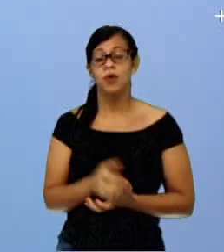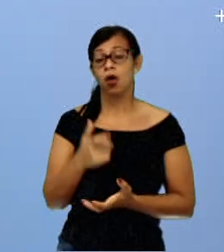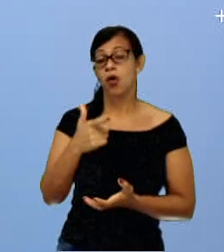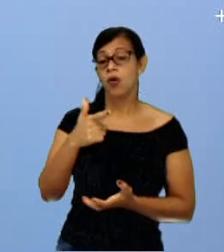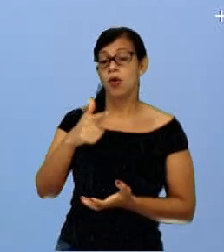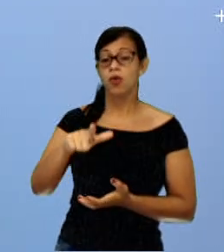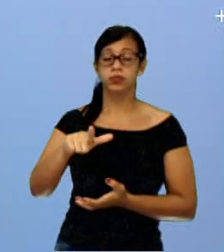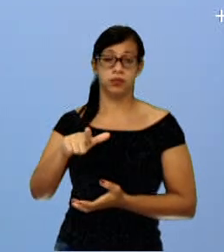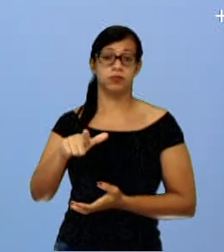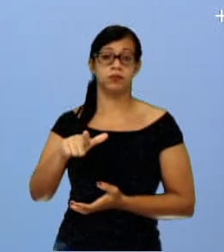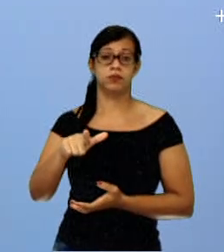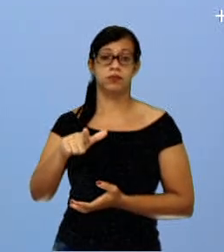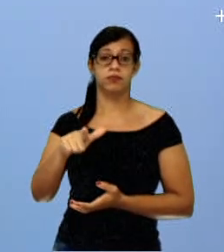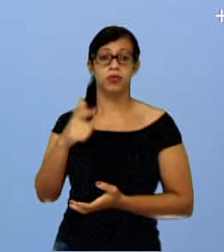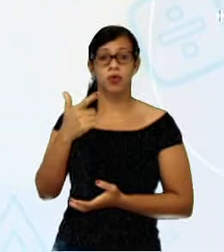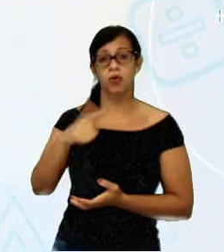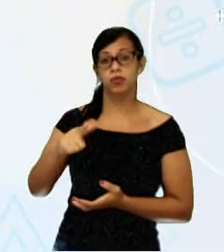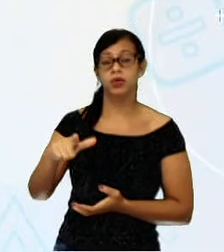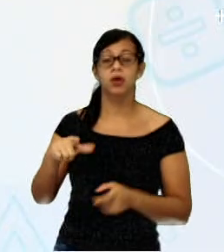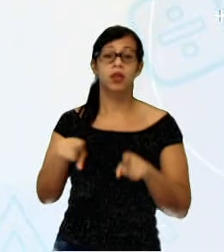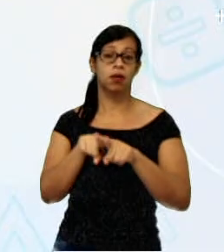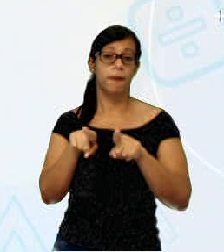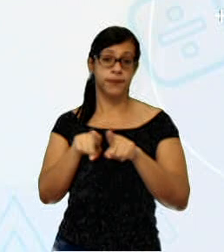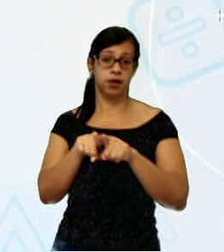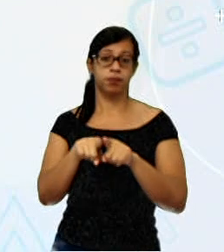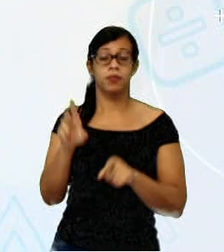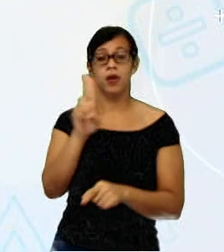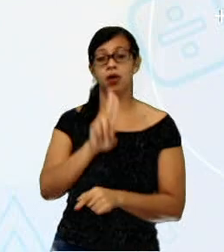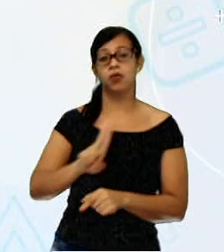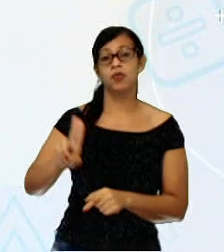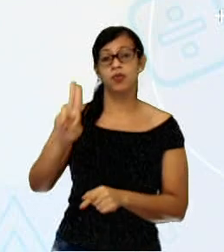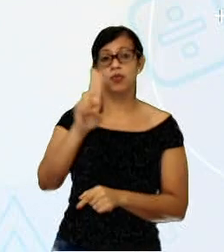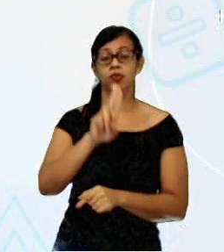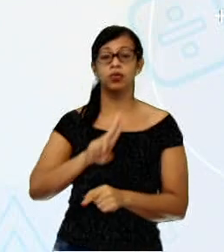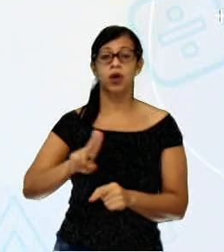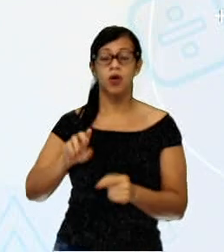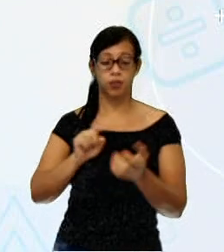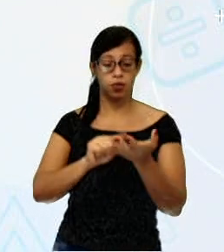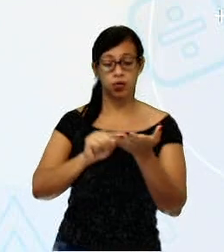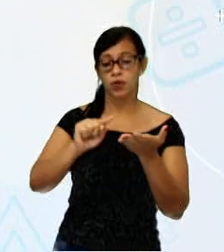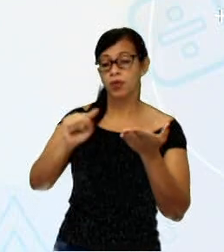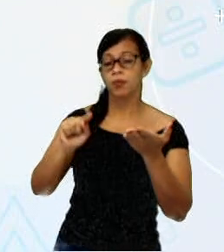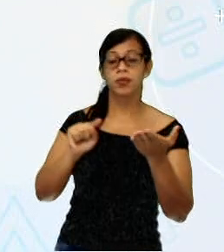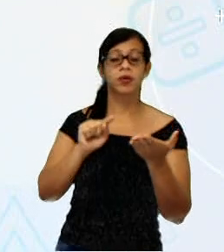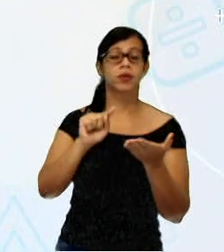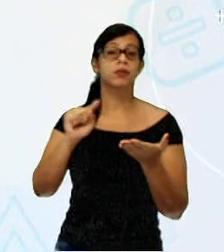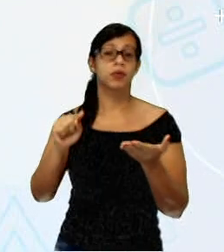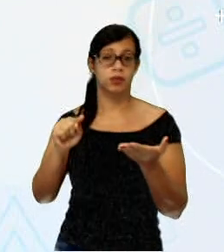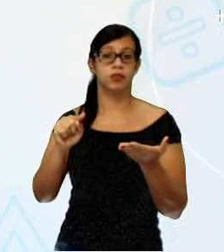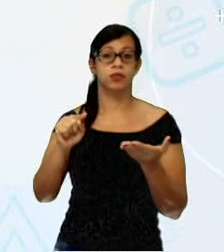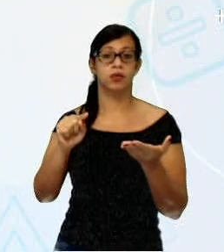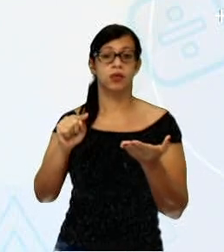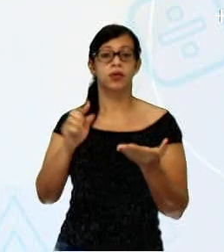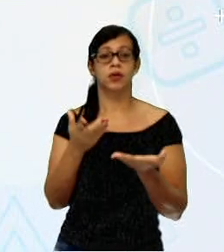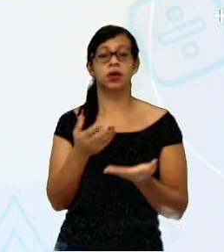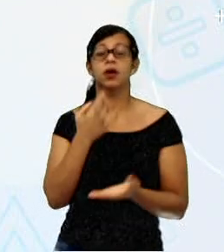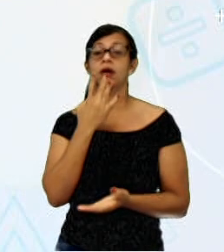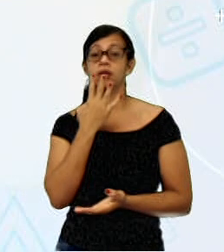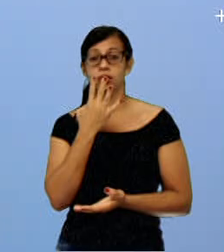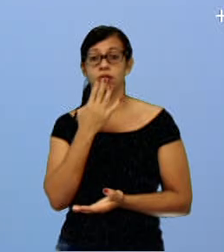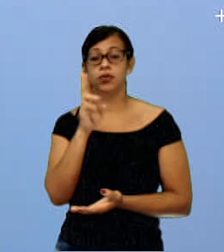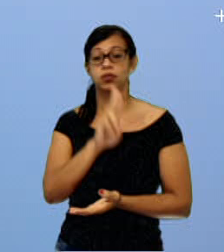mais antiga dessa técnica, usa como pigmento a tinta produzida por maluscos, polvos e lulas,